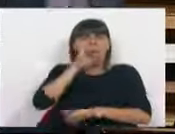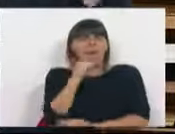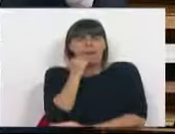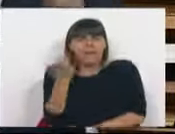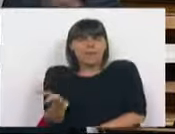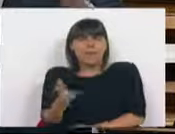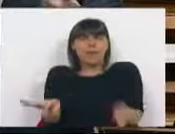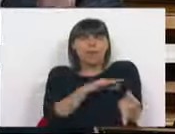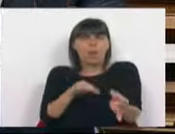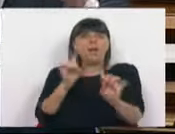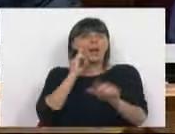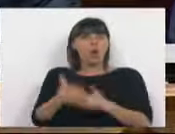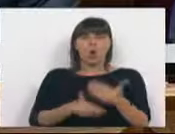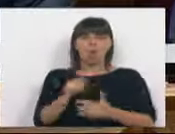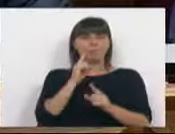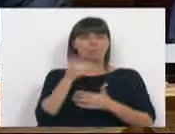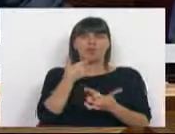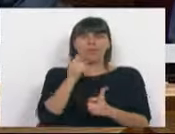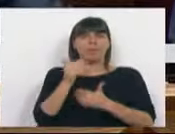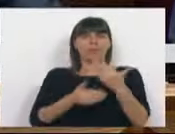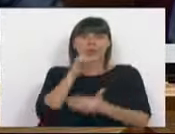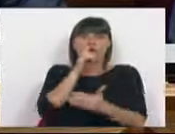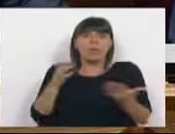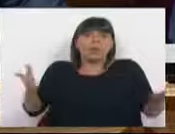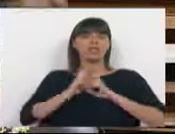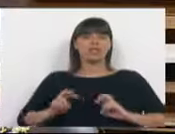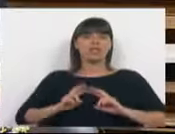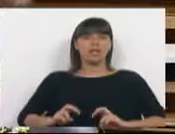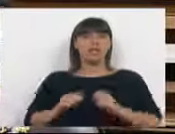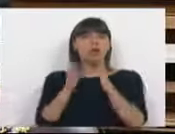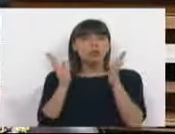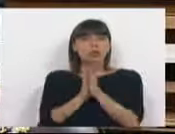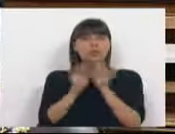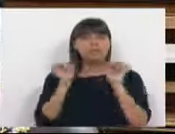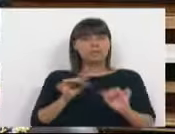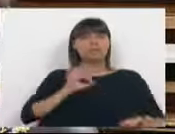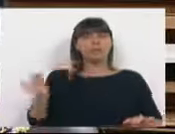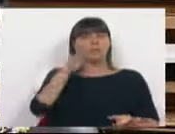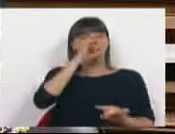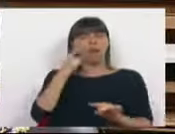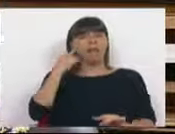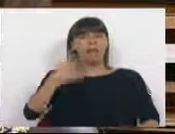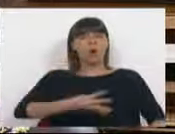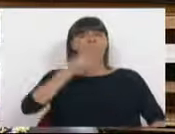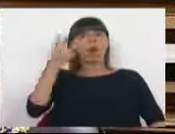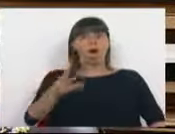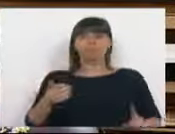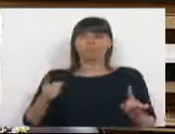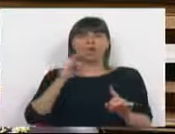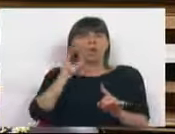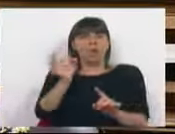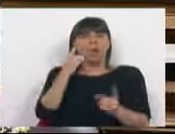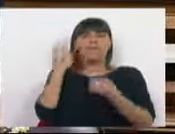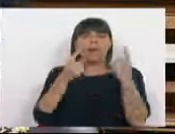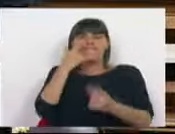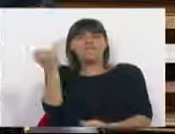habilidade, mas não continuará, não poderá continuar a mentir. Tudo isto, Senhor Primeiro-Ministro, ao fim de quatro anos não vale